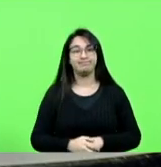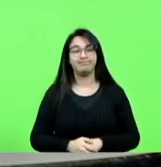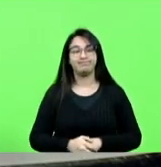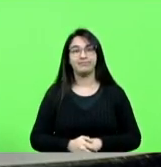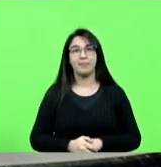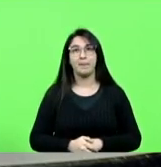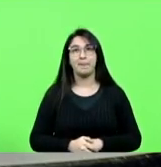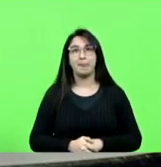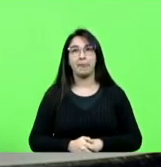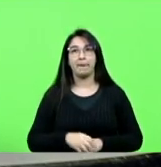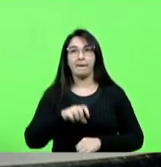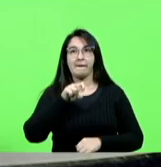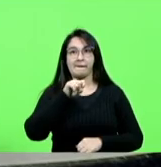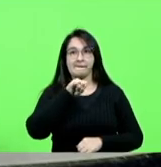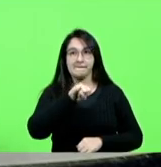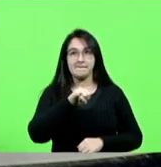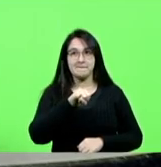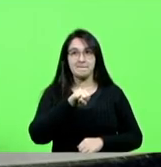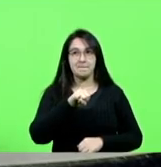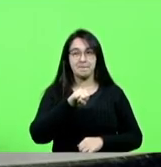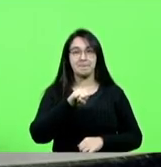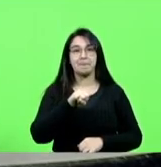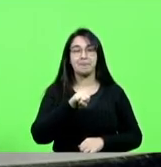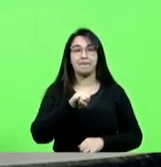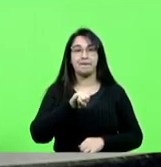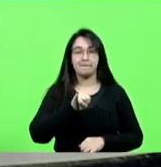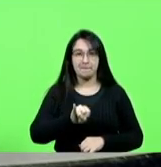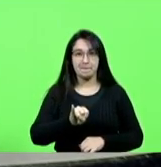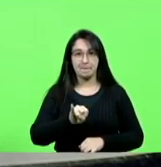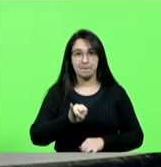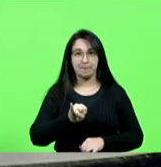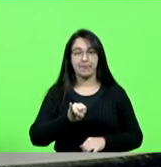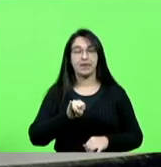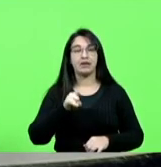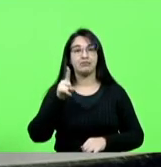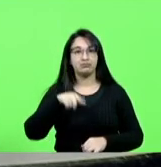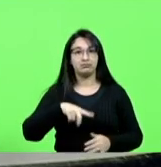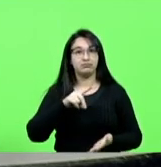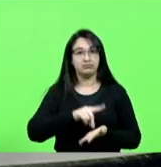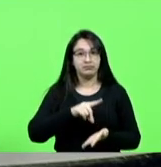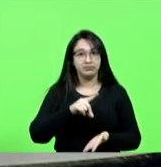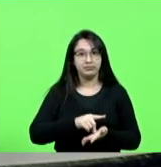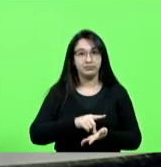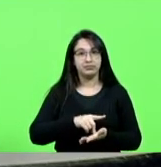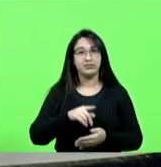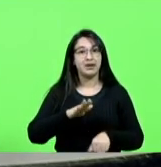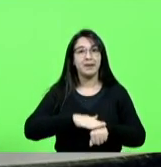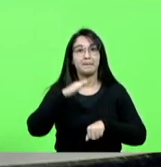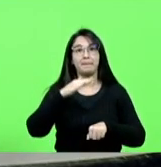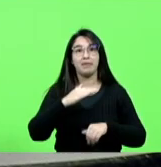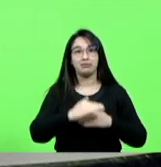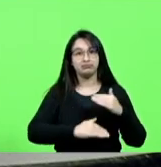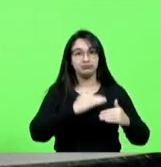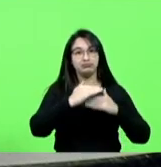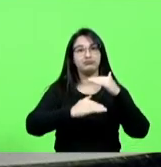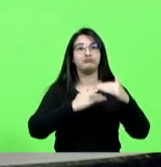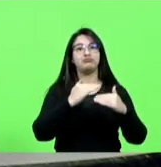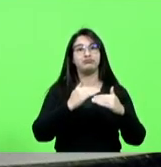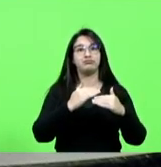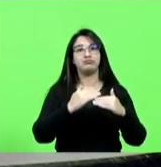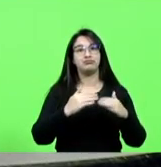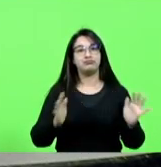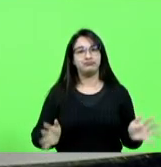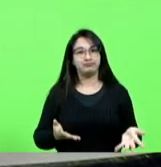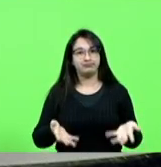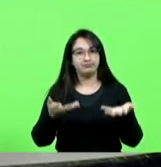Se isto, de fato, se concretizar, é um dos maiores avanços para a promoção da educação